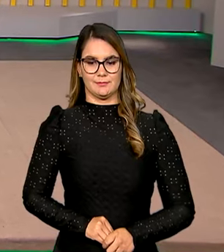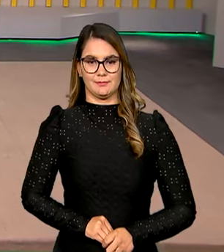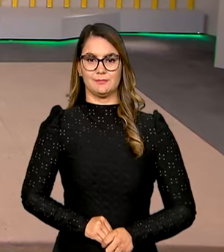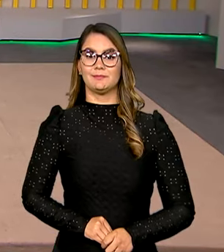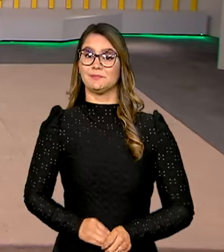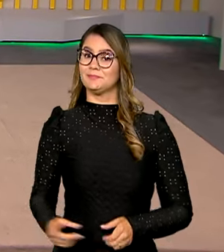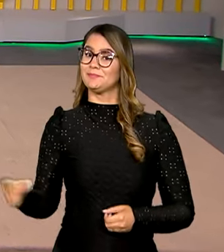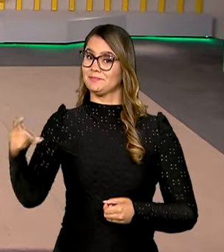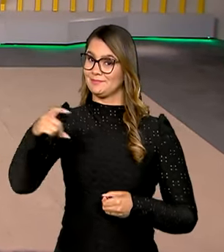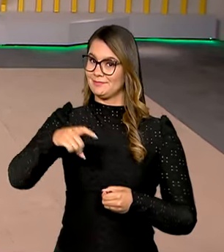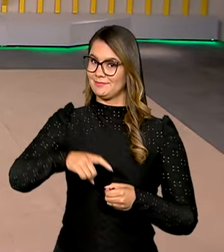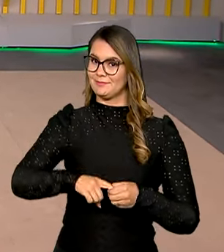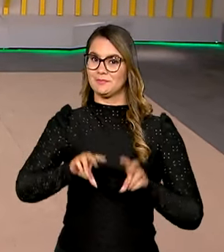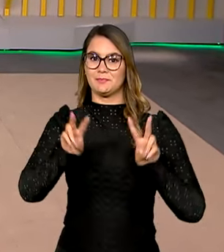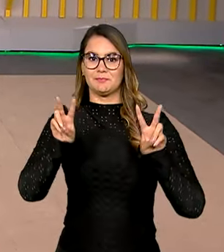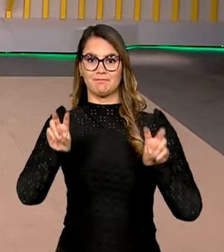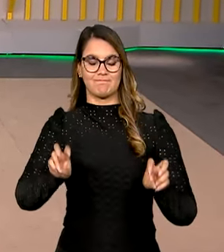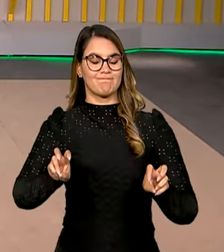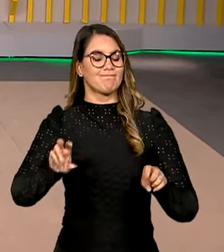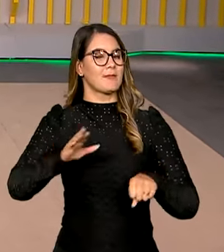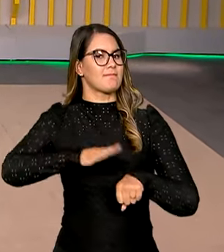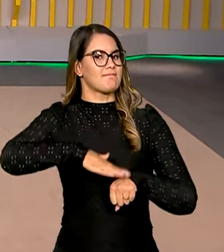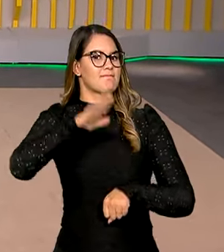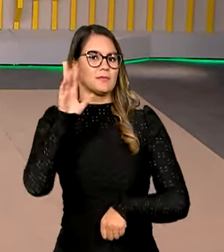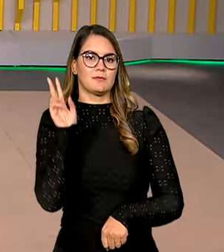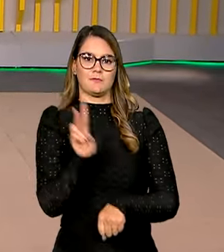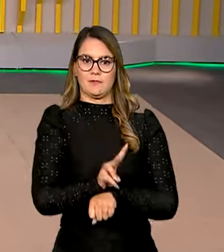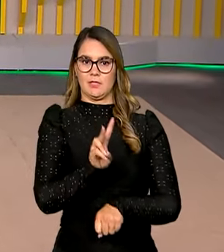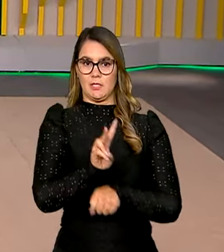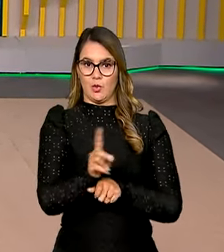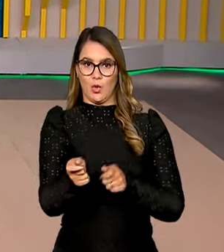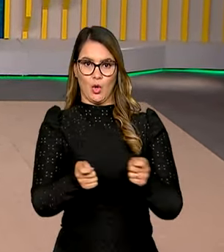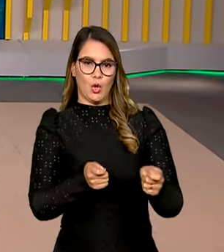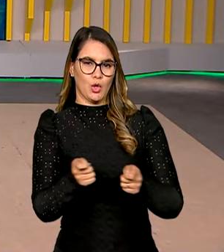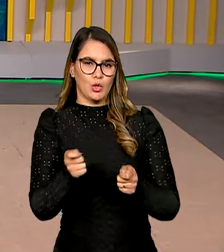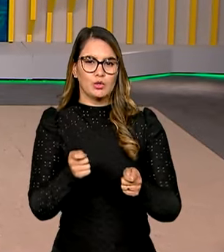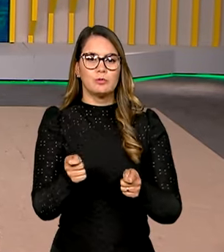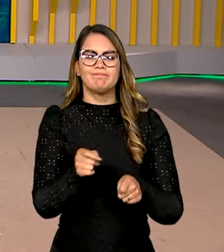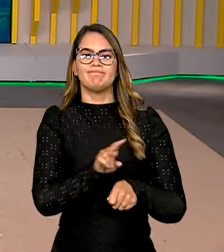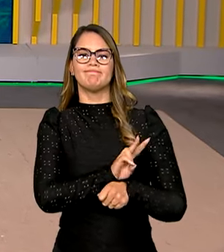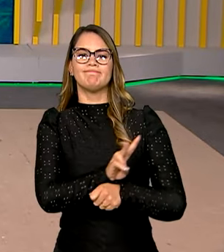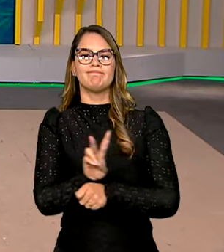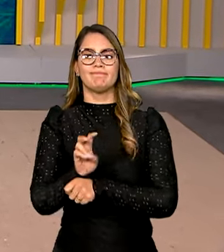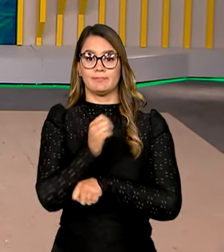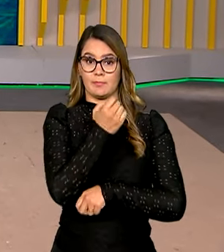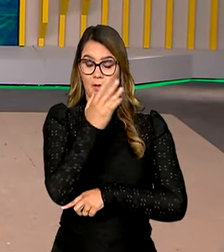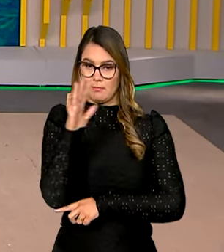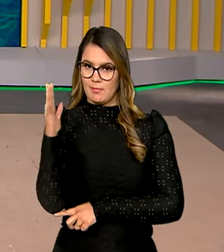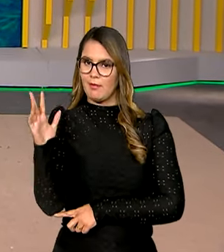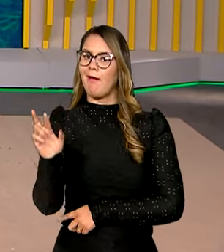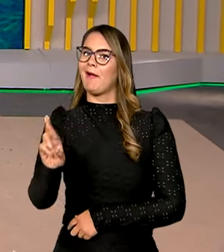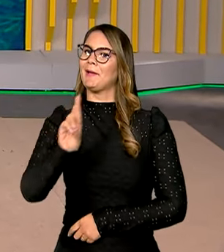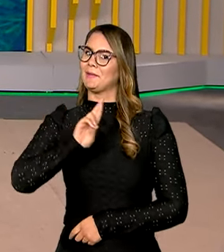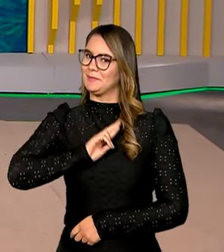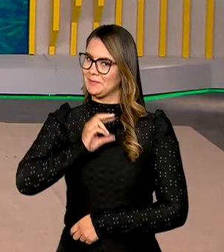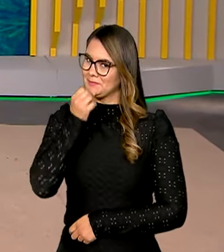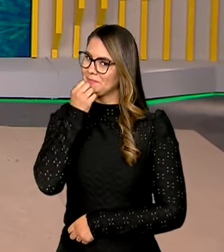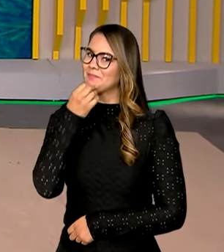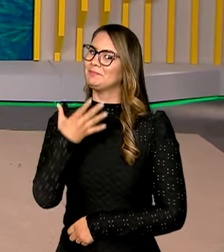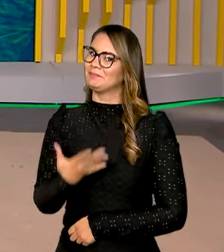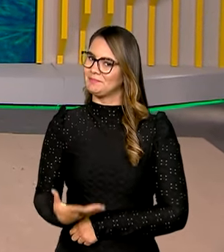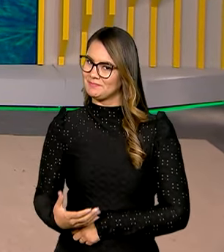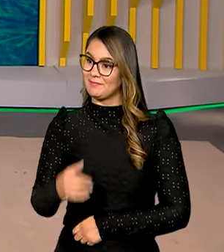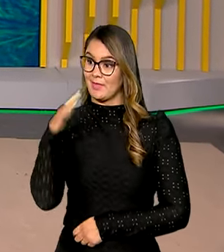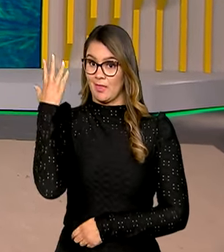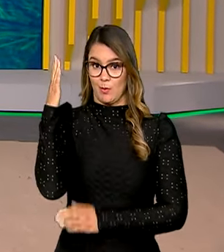Já estamos de volta para falar que maior fiscalização, controle e monitoramento ambiental deram resultado. O